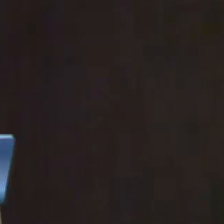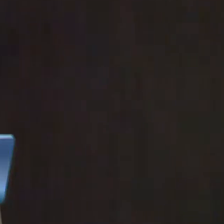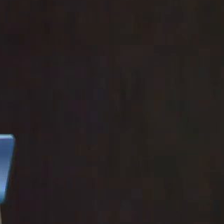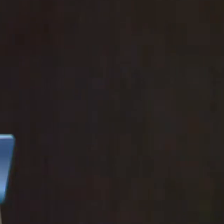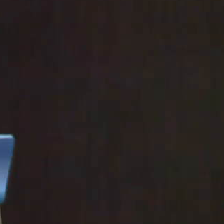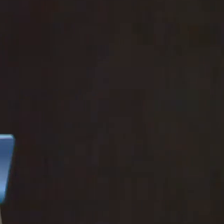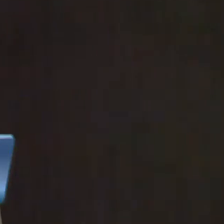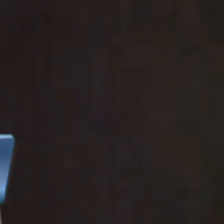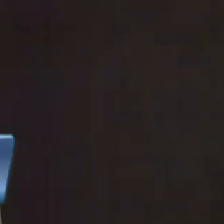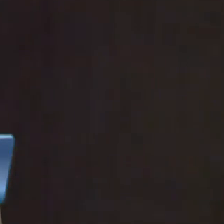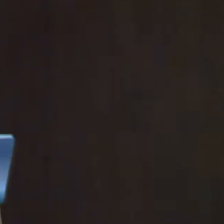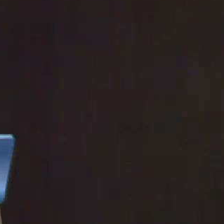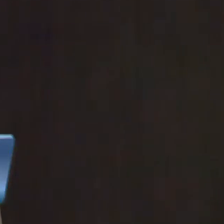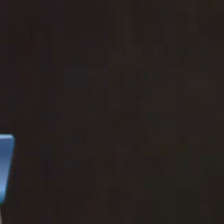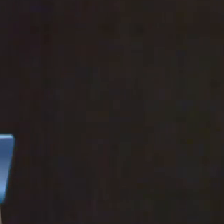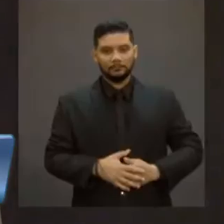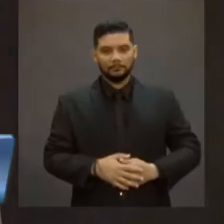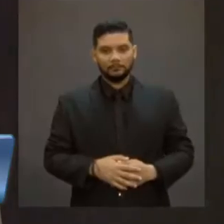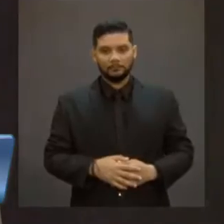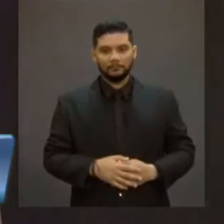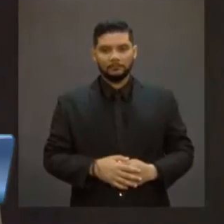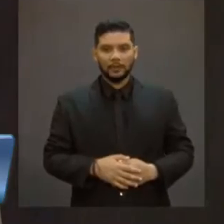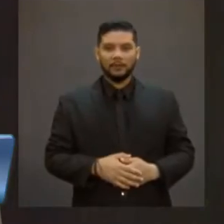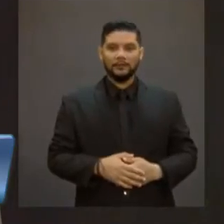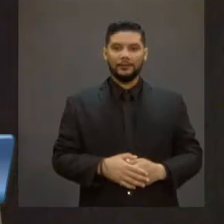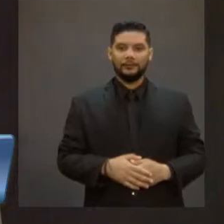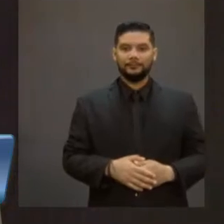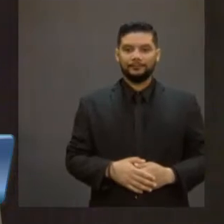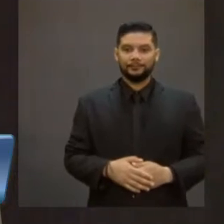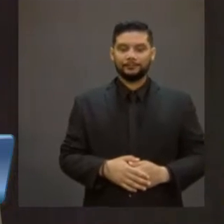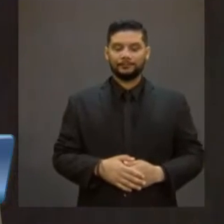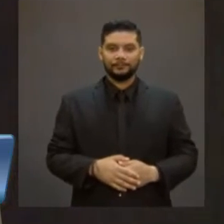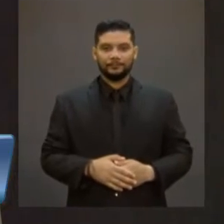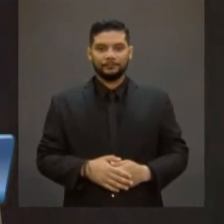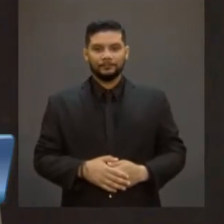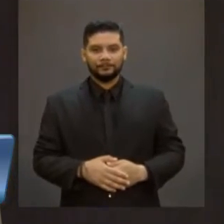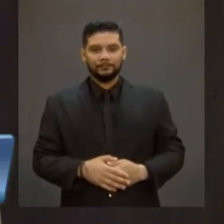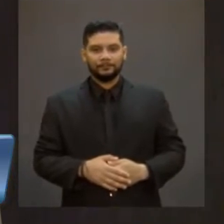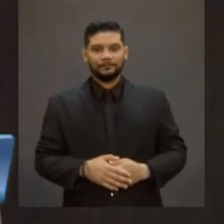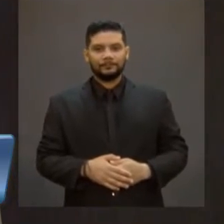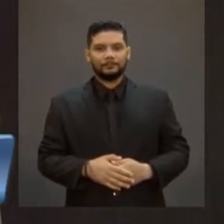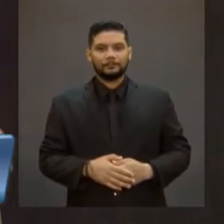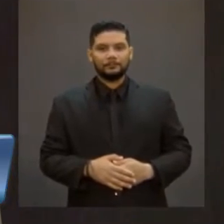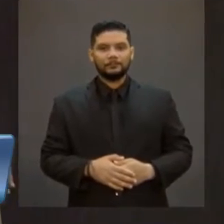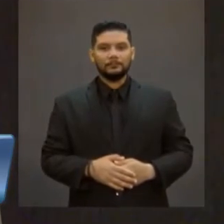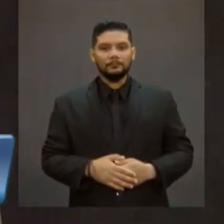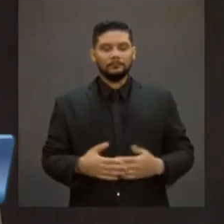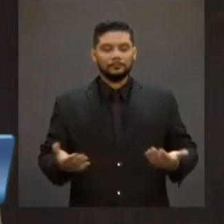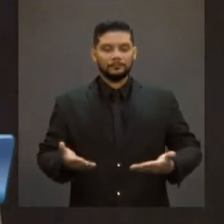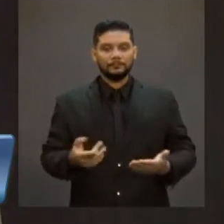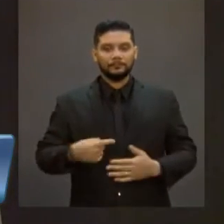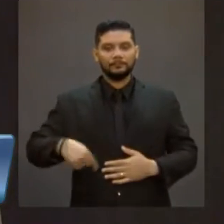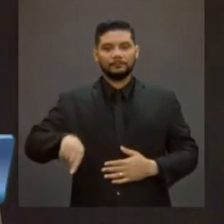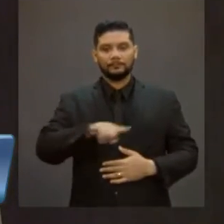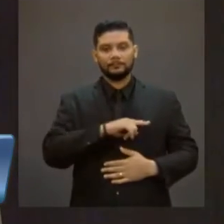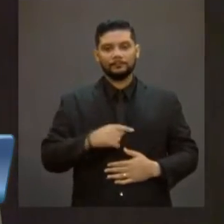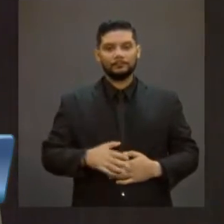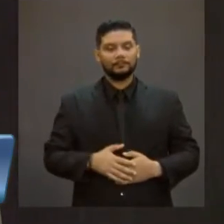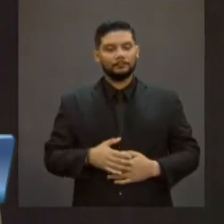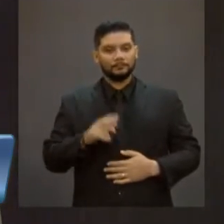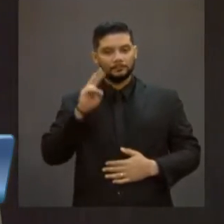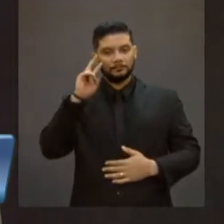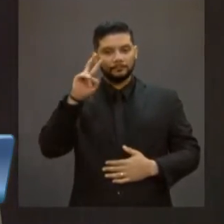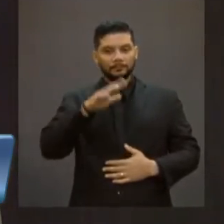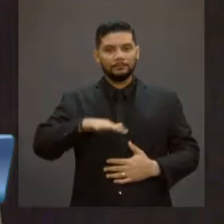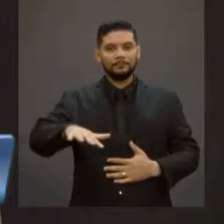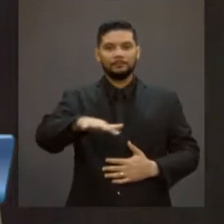presença, sobretudo nessa véspera da Proclamação da República, em que nós vemos na região